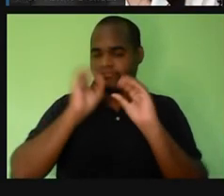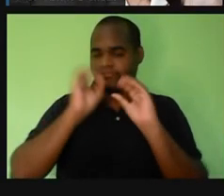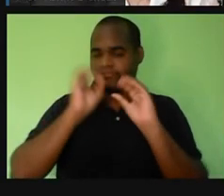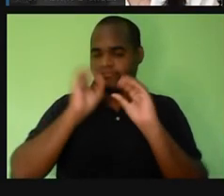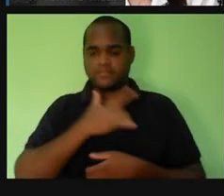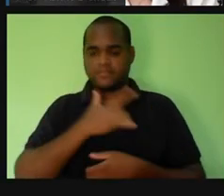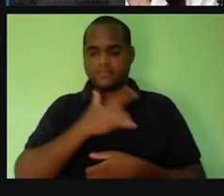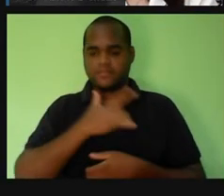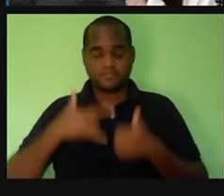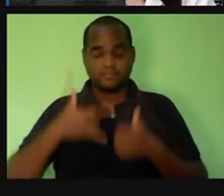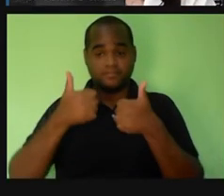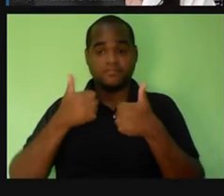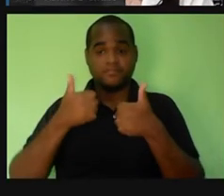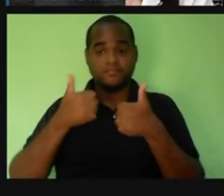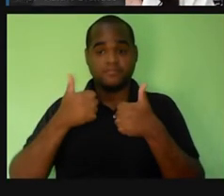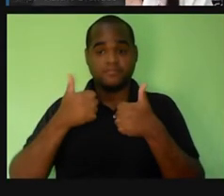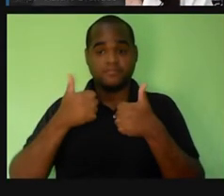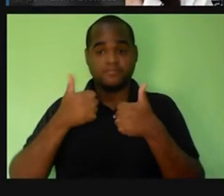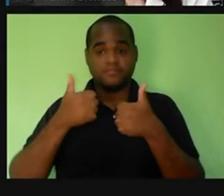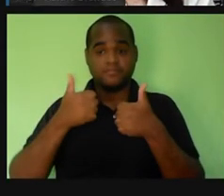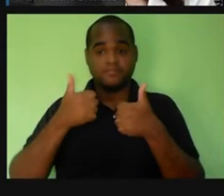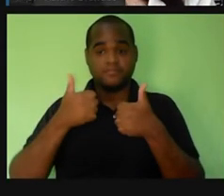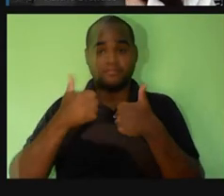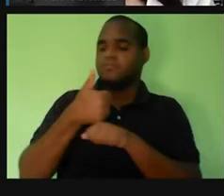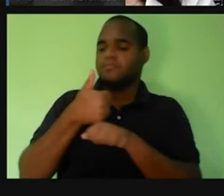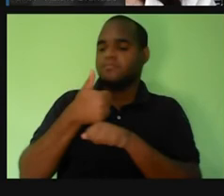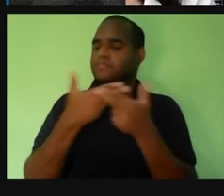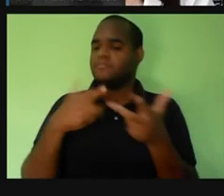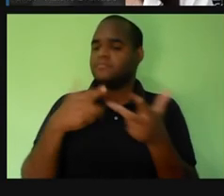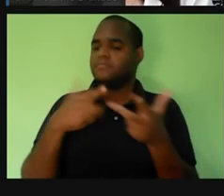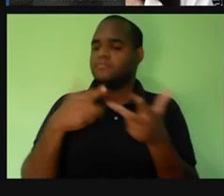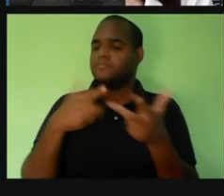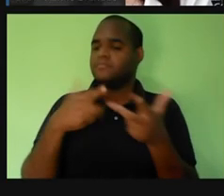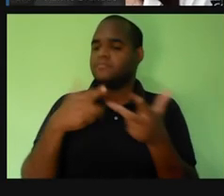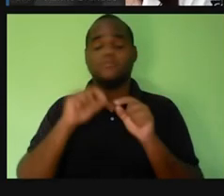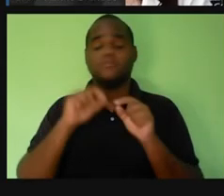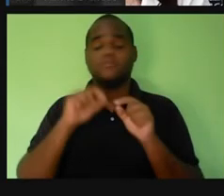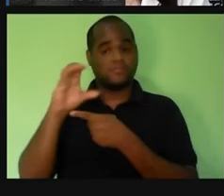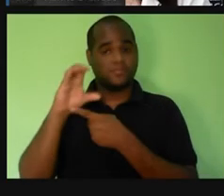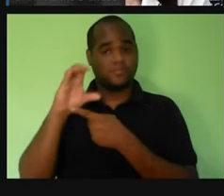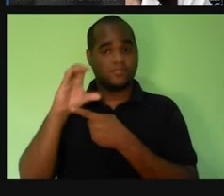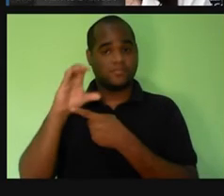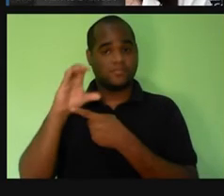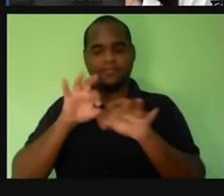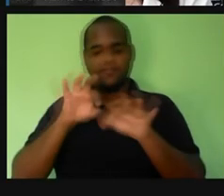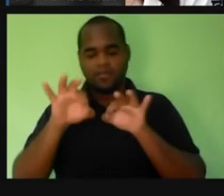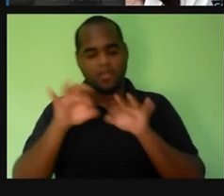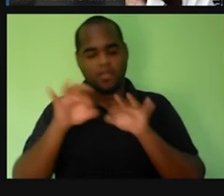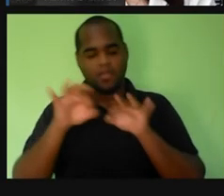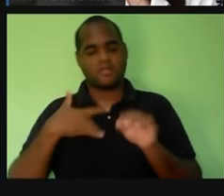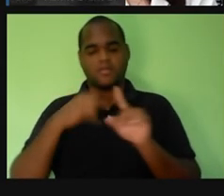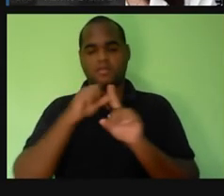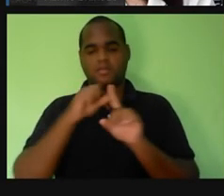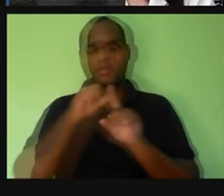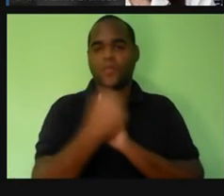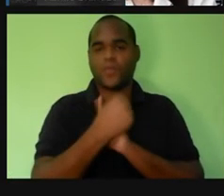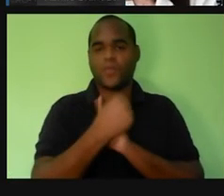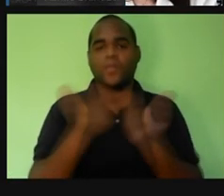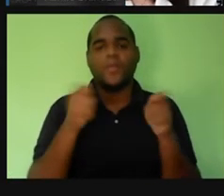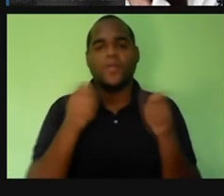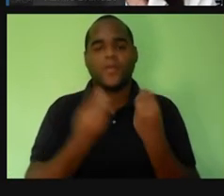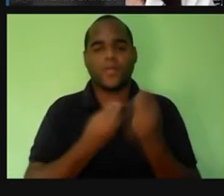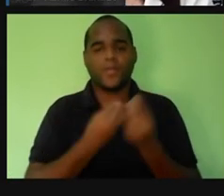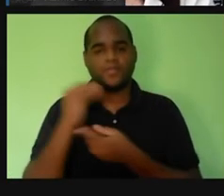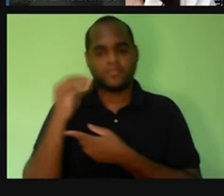profissão, né? O quanto esse fazer ciência, ele impacta na nossa sociedade. Fazer ciência não é só